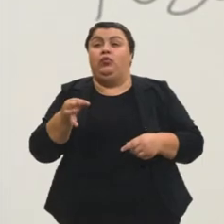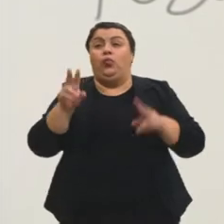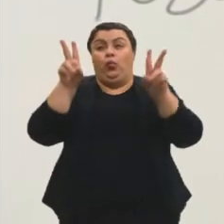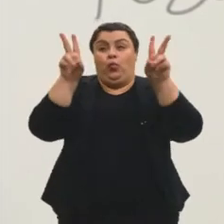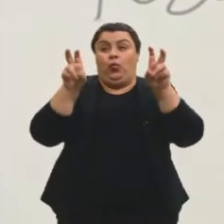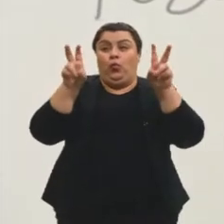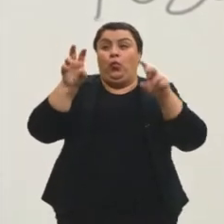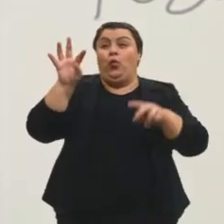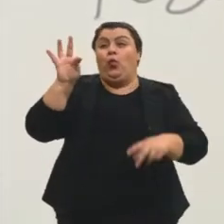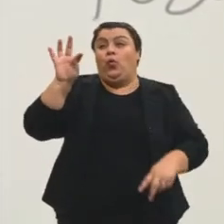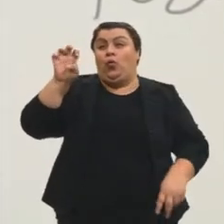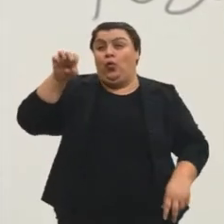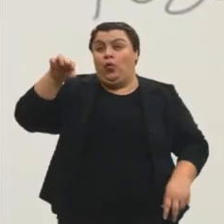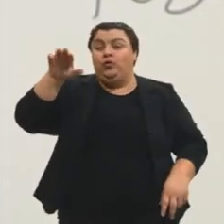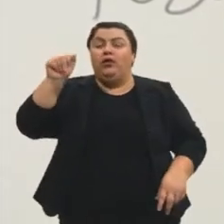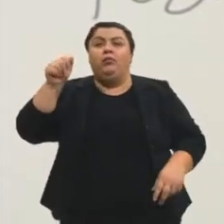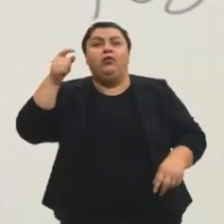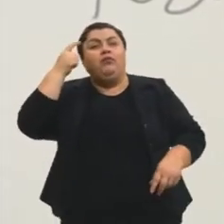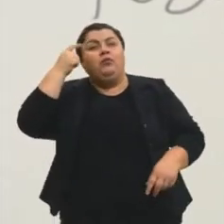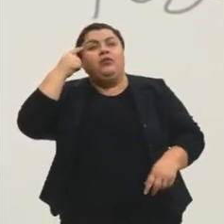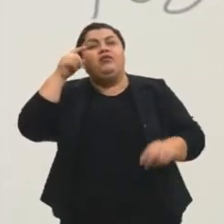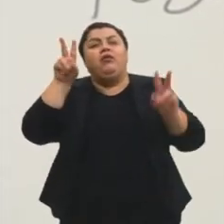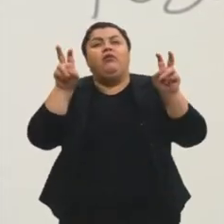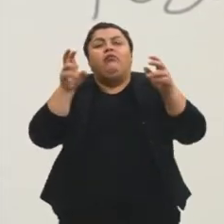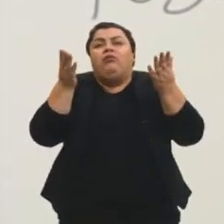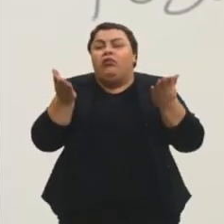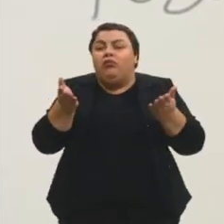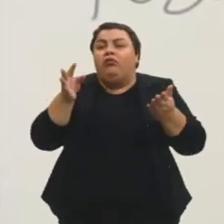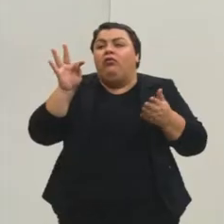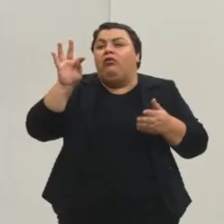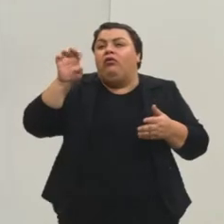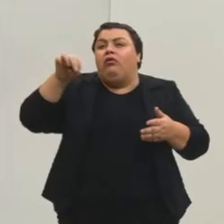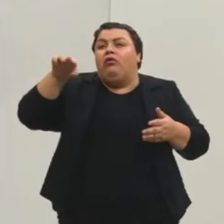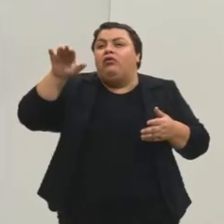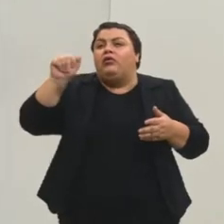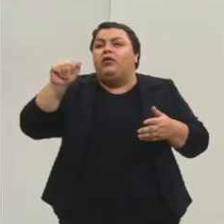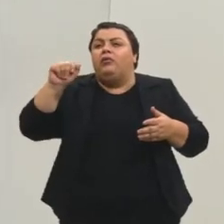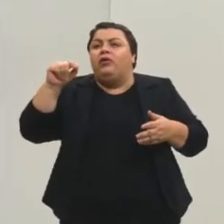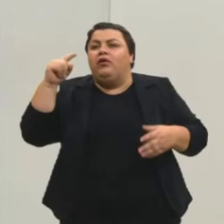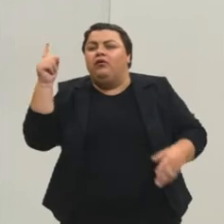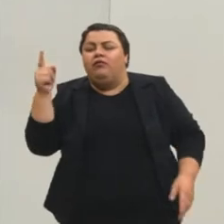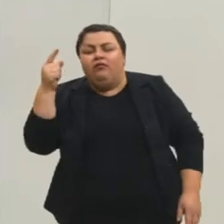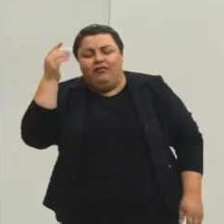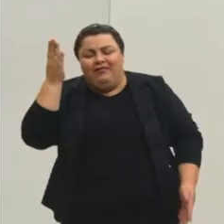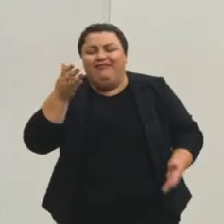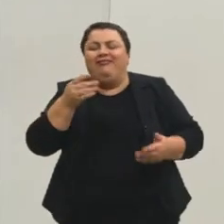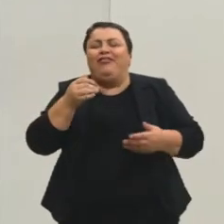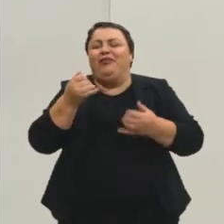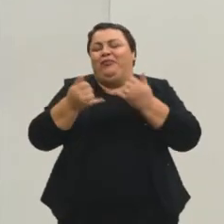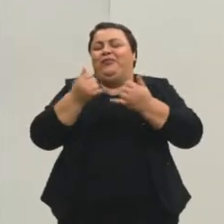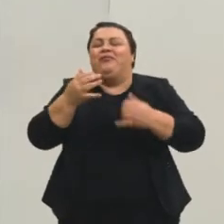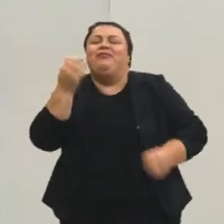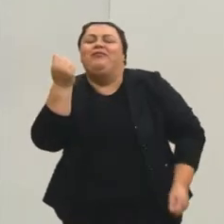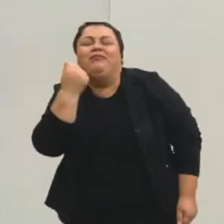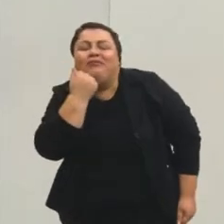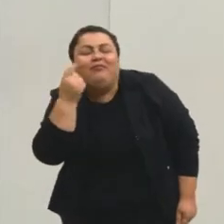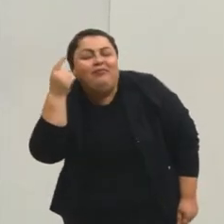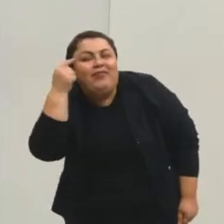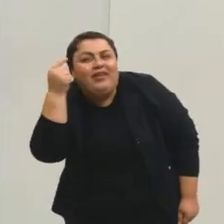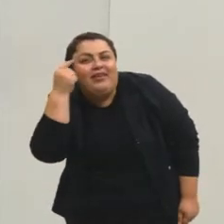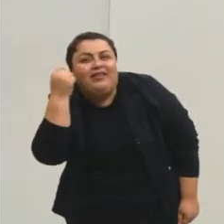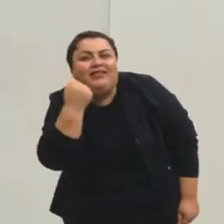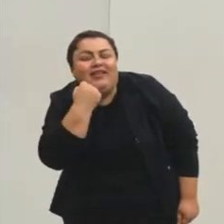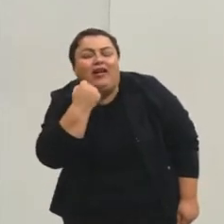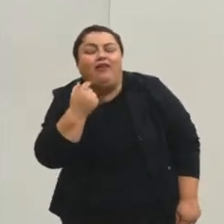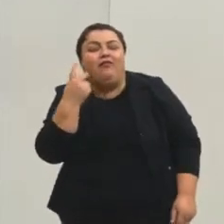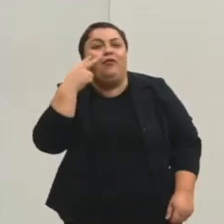pensar num tema aí. Vamos pensar. Tinha aquela propaganda. Vamos pensar um pouco. Olha só. Vamos ver